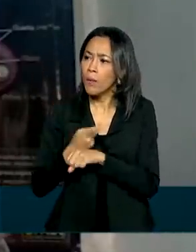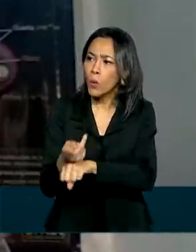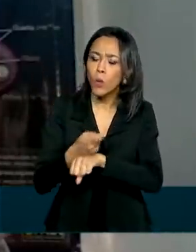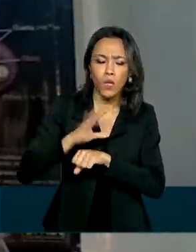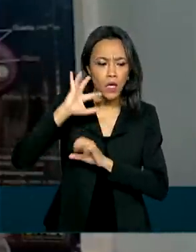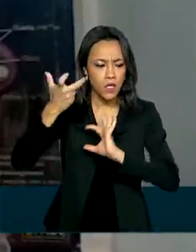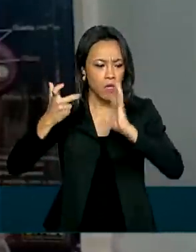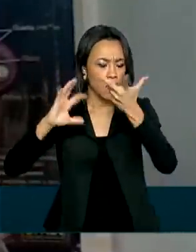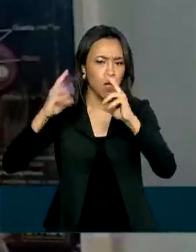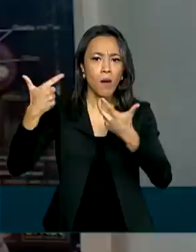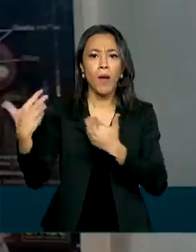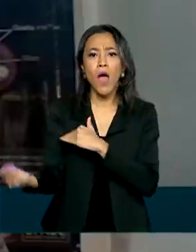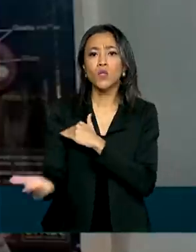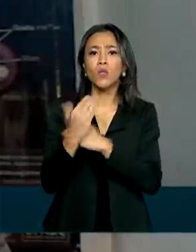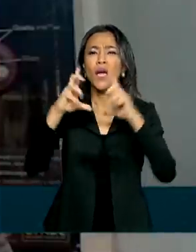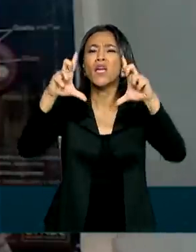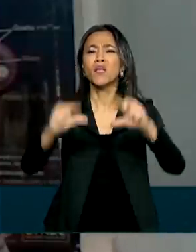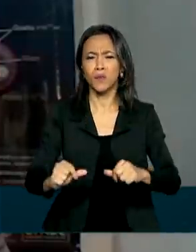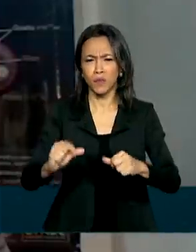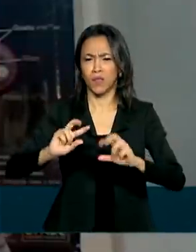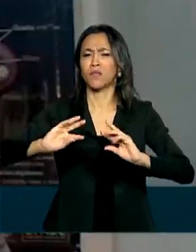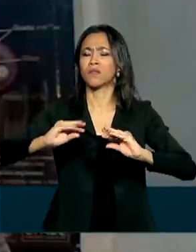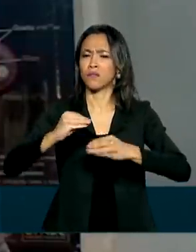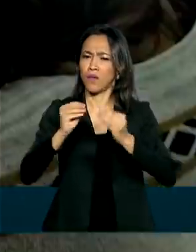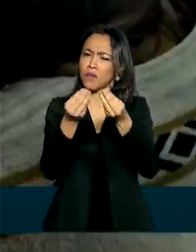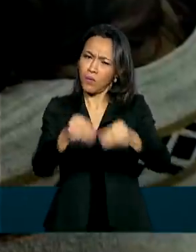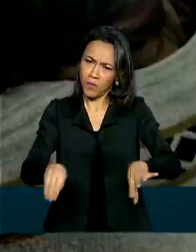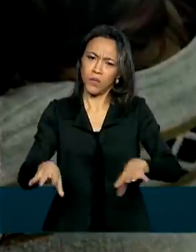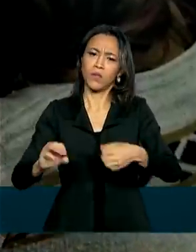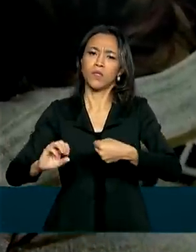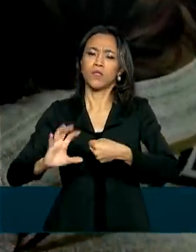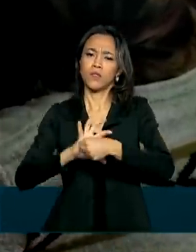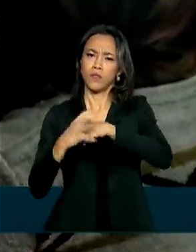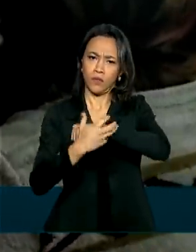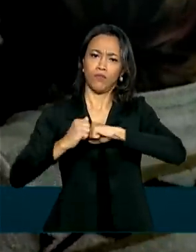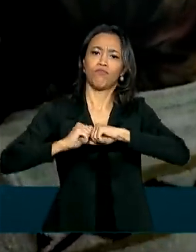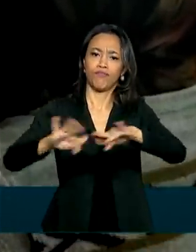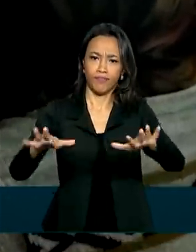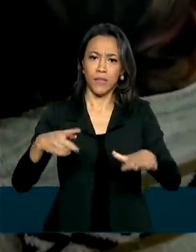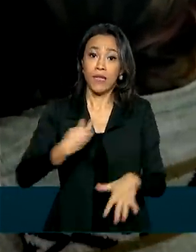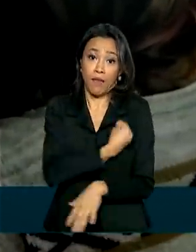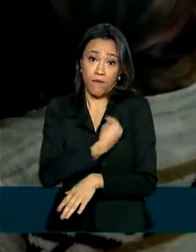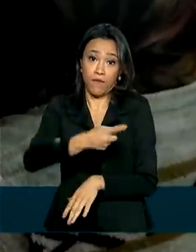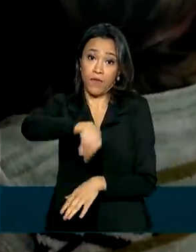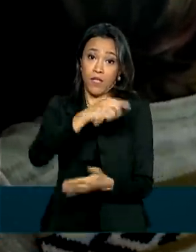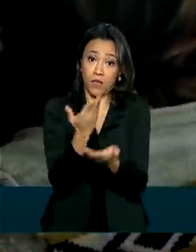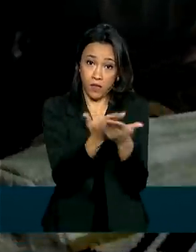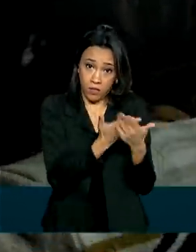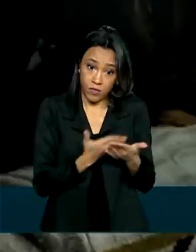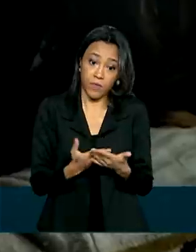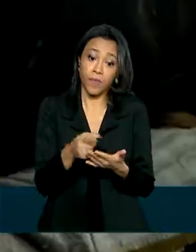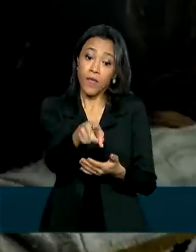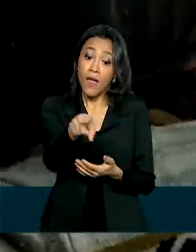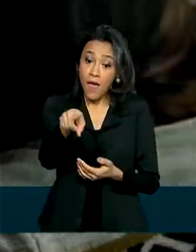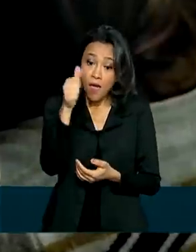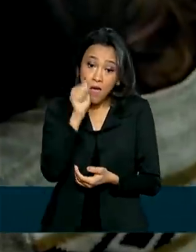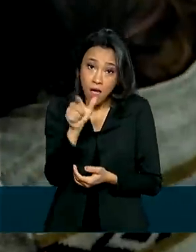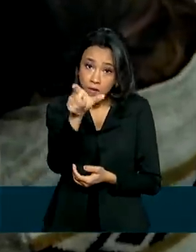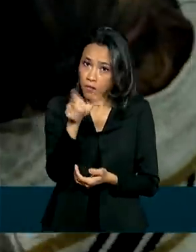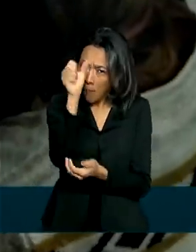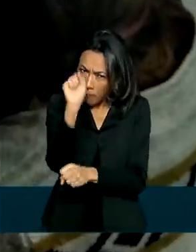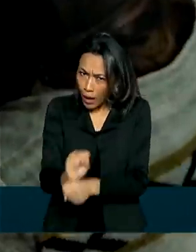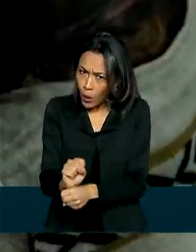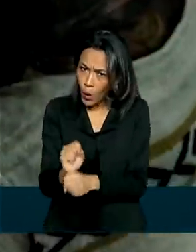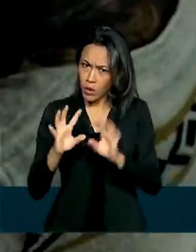para amenizar o impacto que a pandemia tem causado na vida dos estudantes. Ana Cláudia não deixou de estudar durante a quarentena.